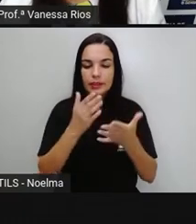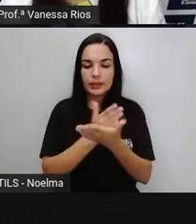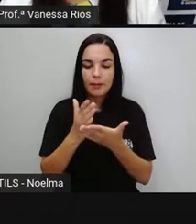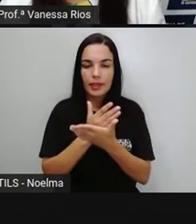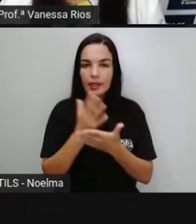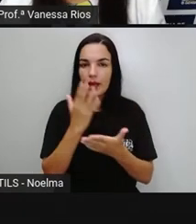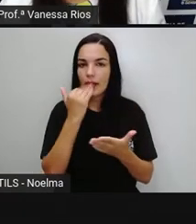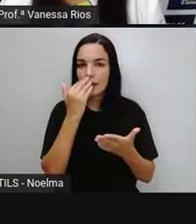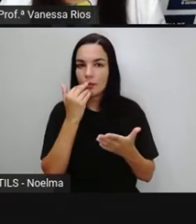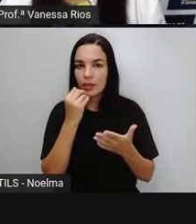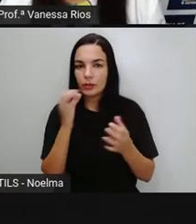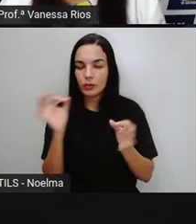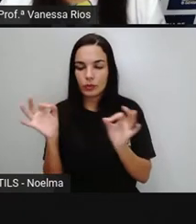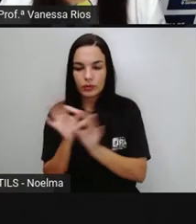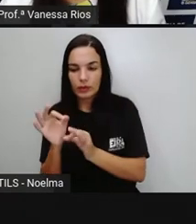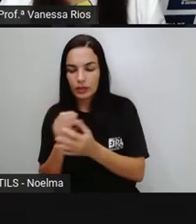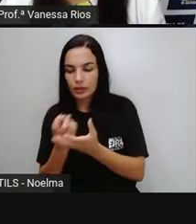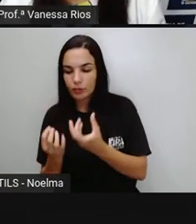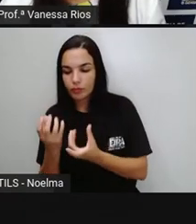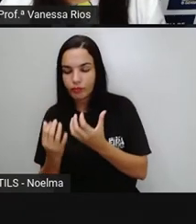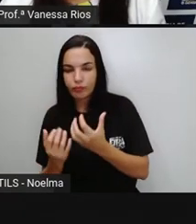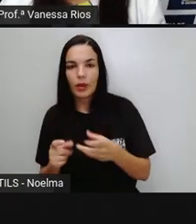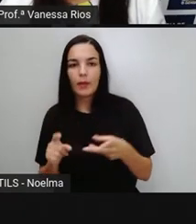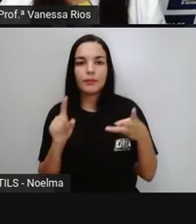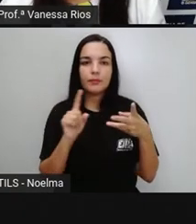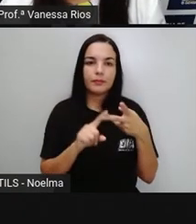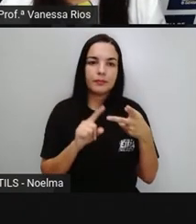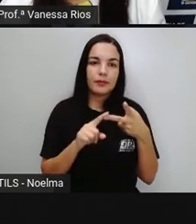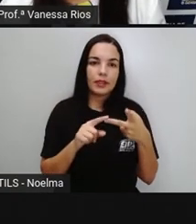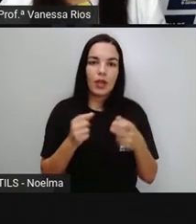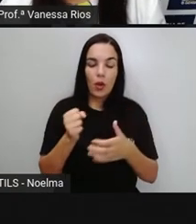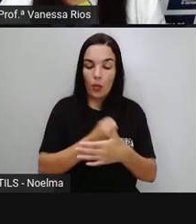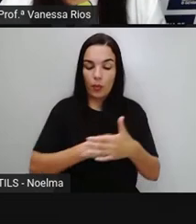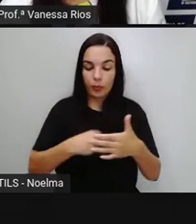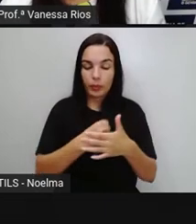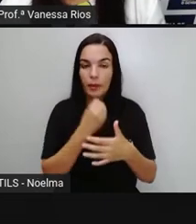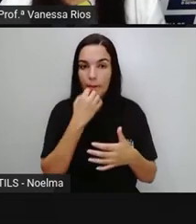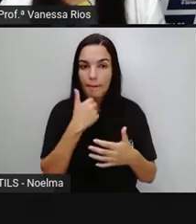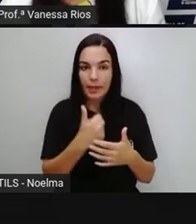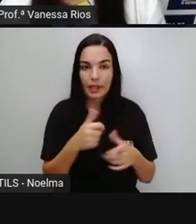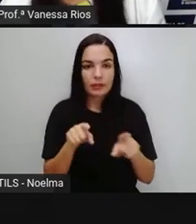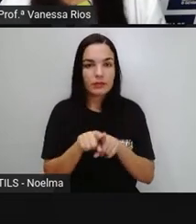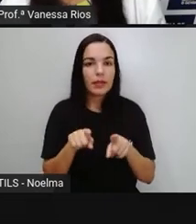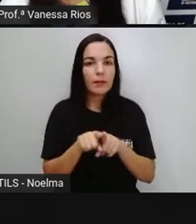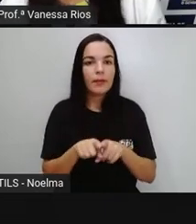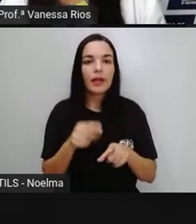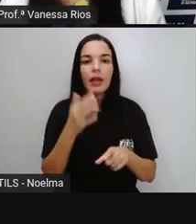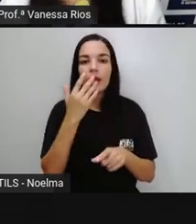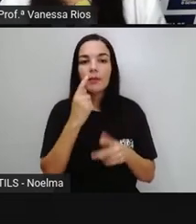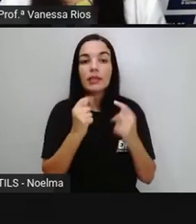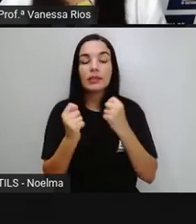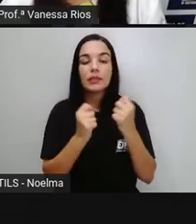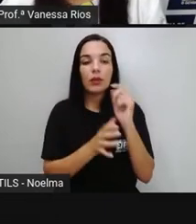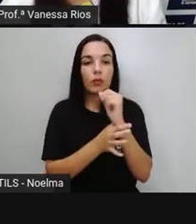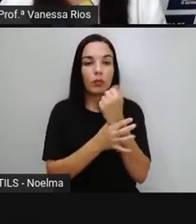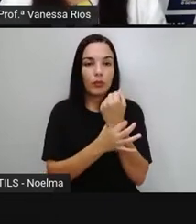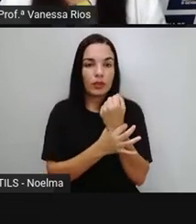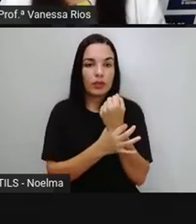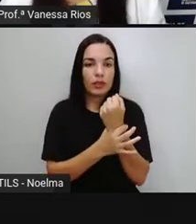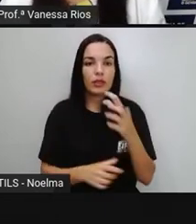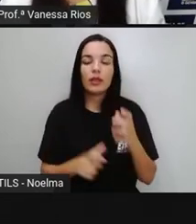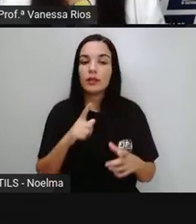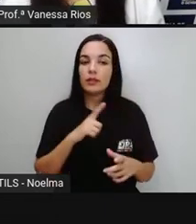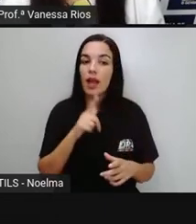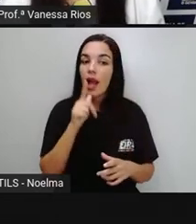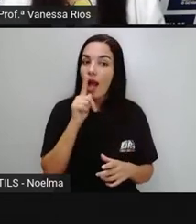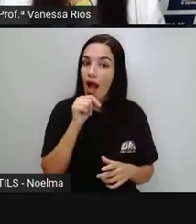Mantenha os alimentos Em temperatura segura E use água E matérias-primas Seguras E